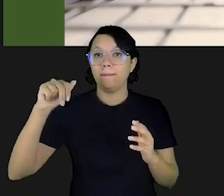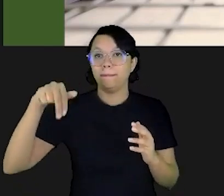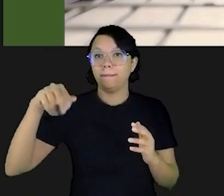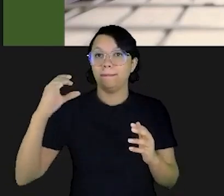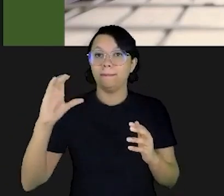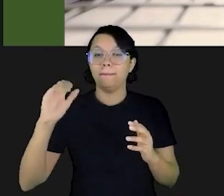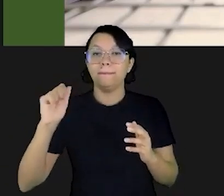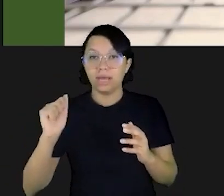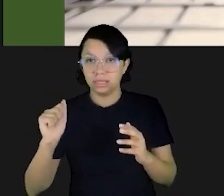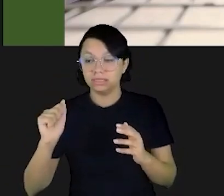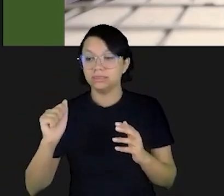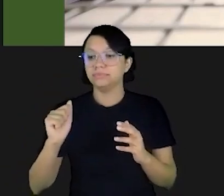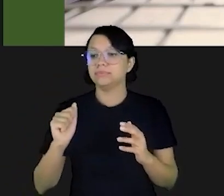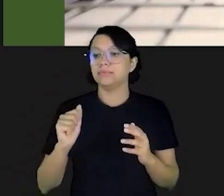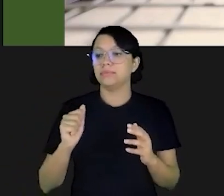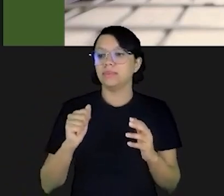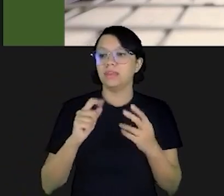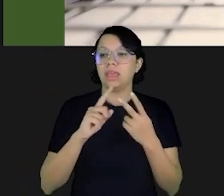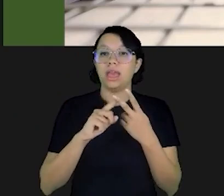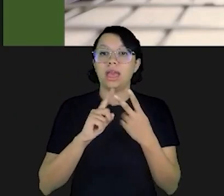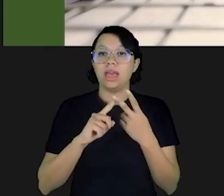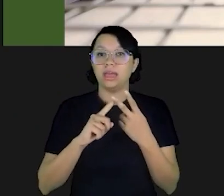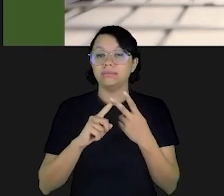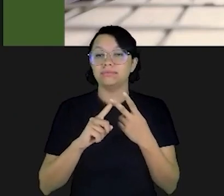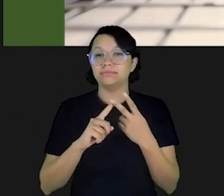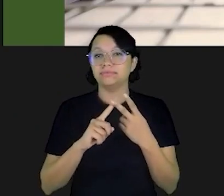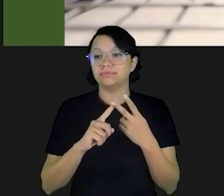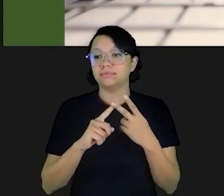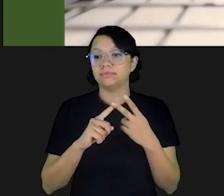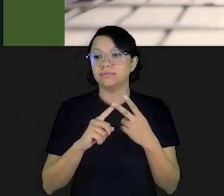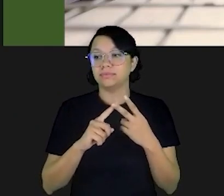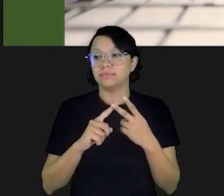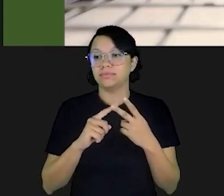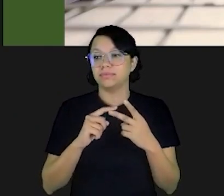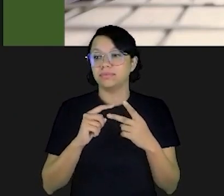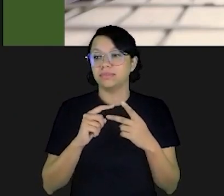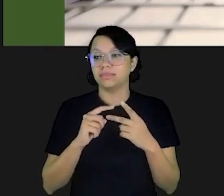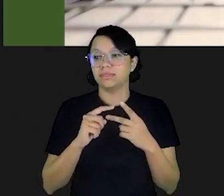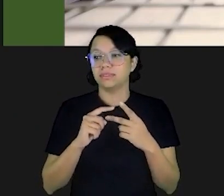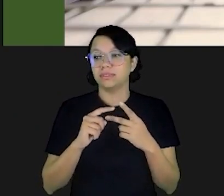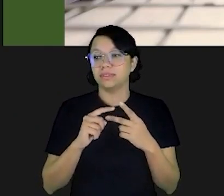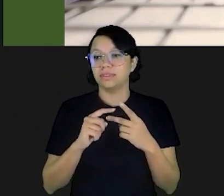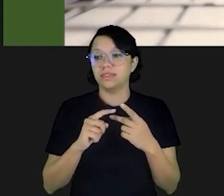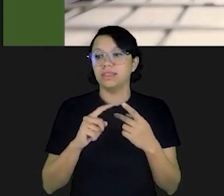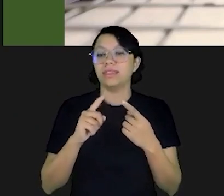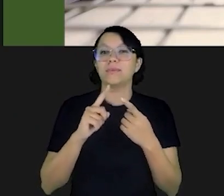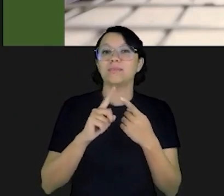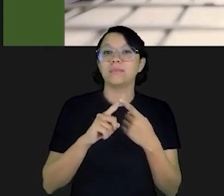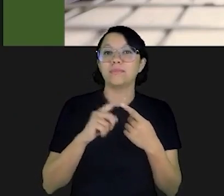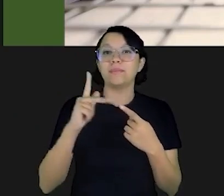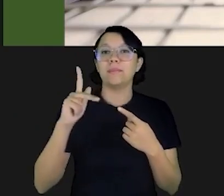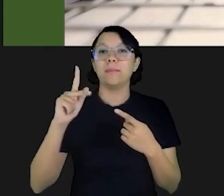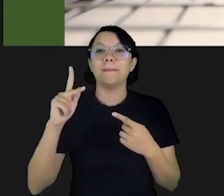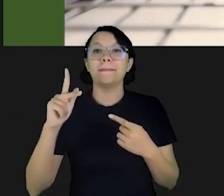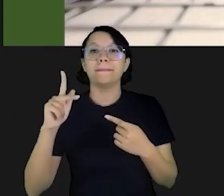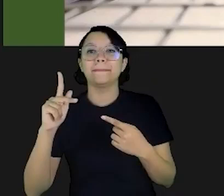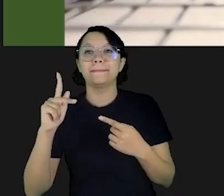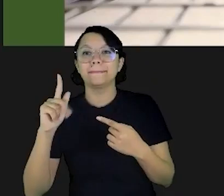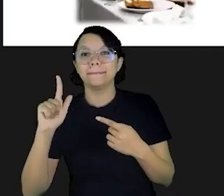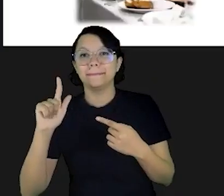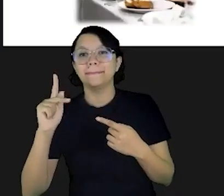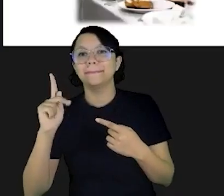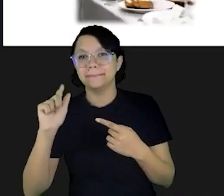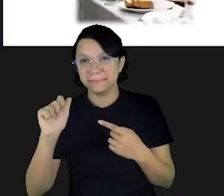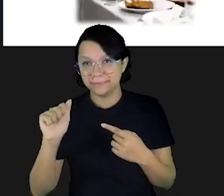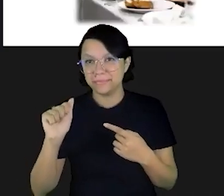responsável. A gente até brinca com um acrônimo, planejamento, poupança, crédito, PLA, POU, CRE. É esse PLA, POU, CRE que